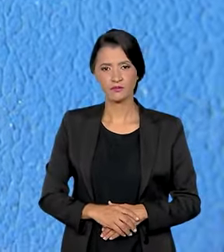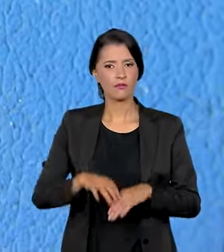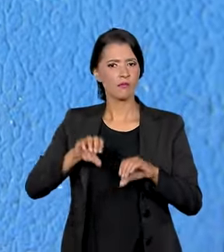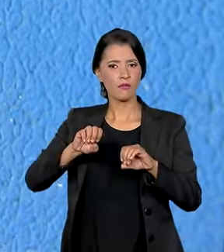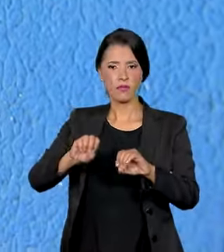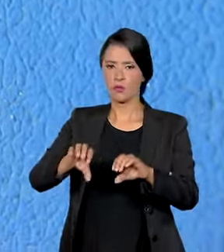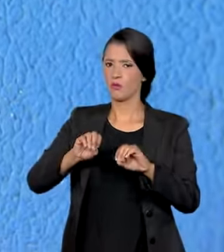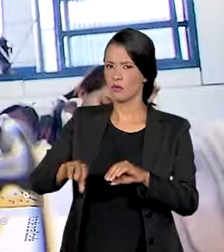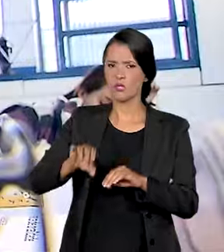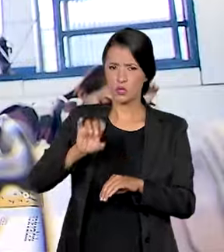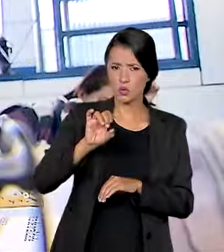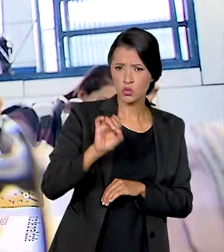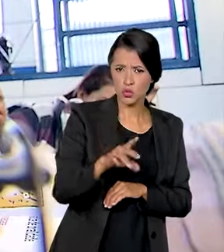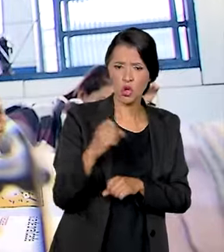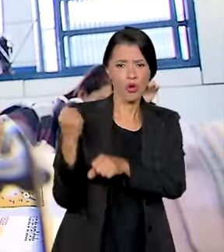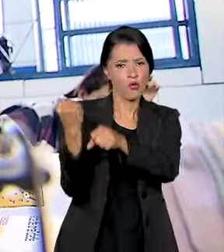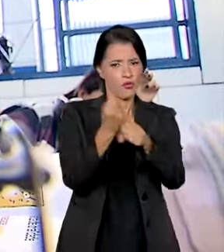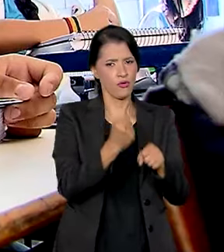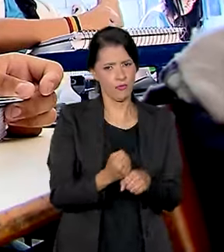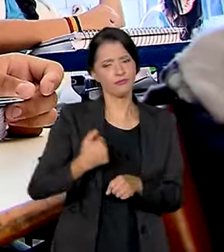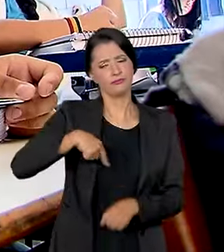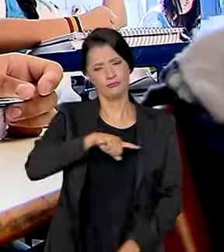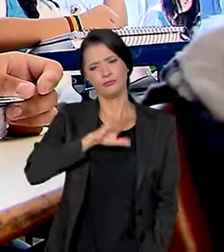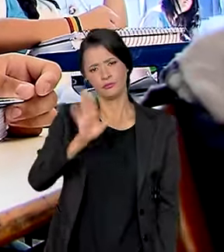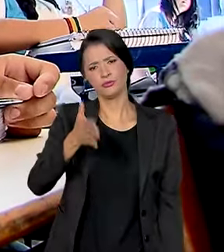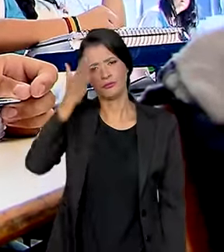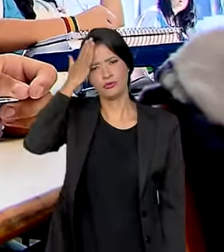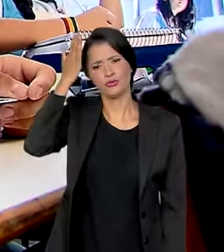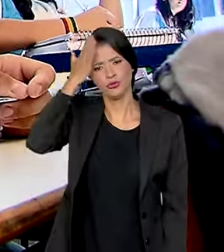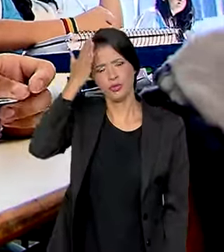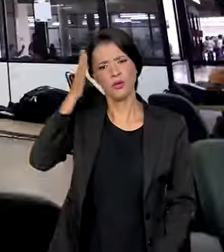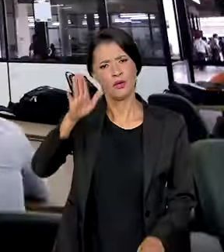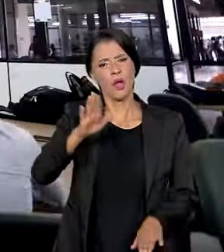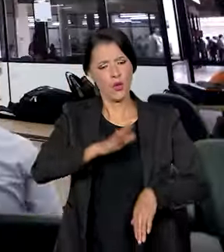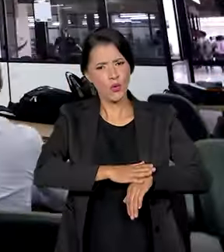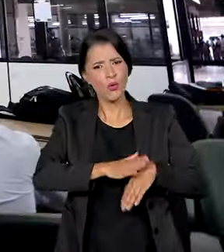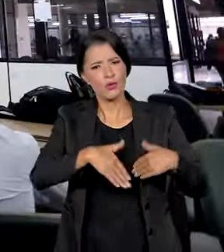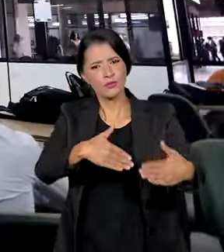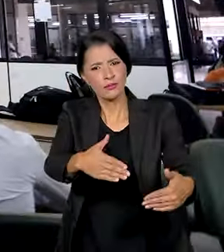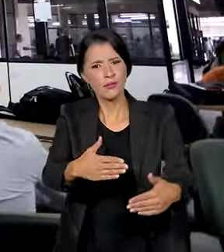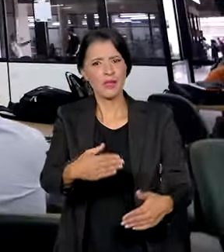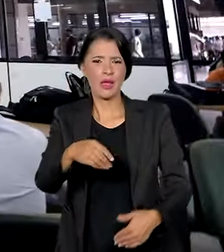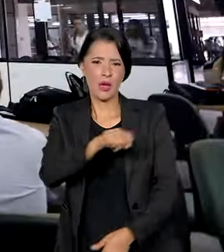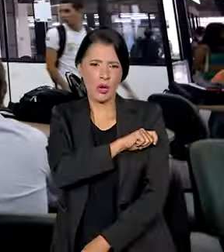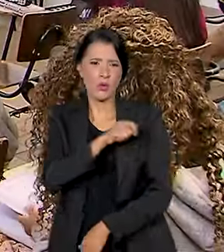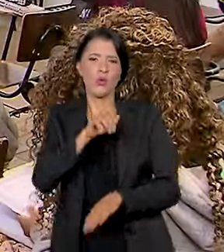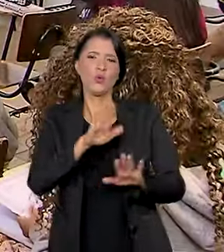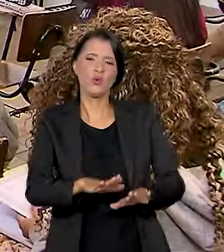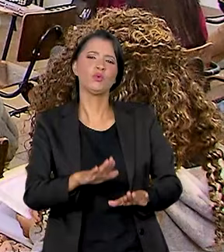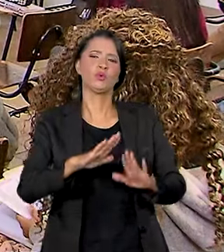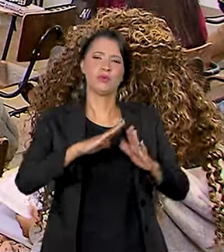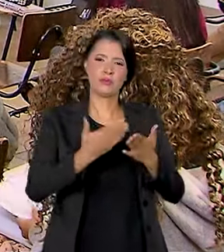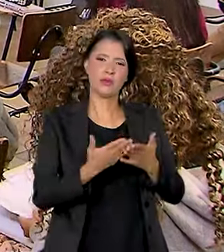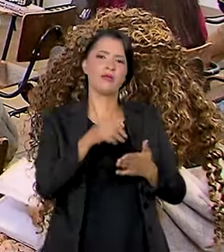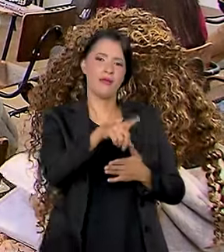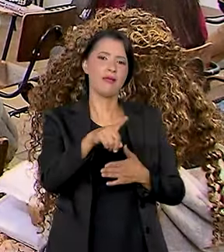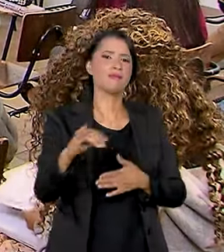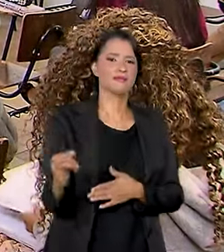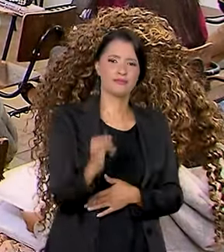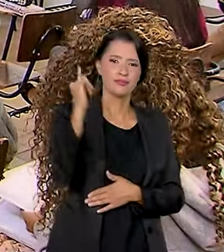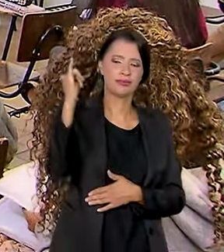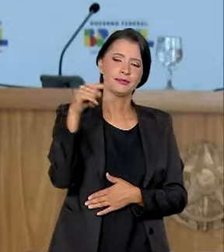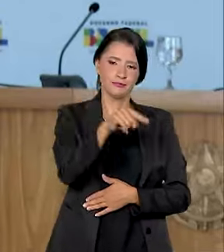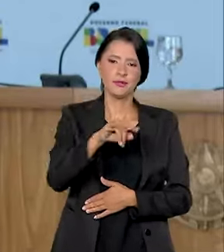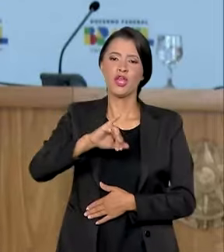Que educação não se faz só de obra, a gente já sabe. O tempo que o aluno fica na escola também é